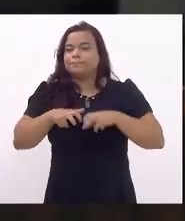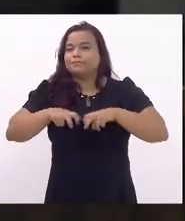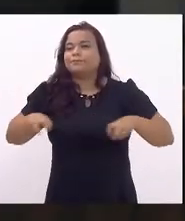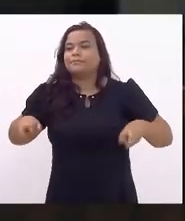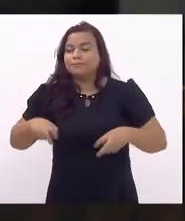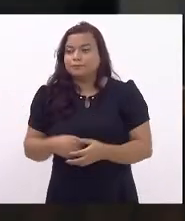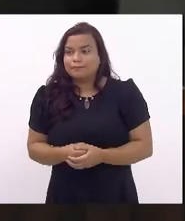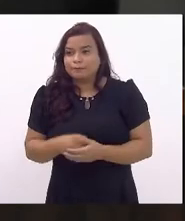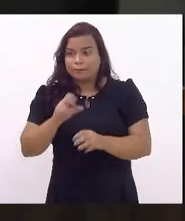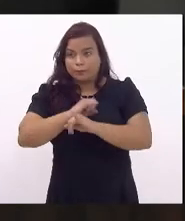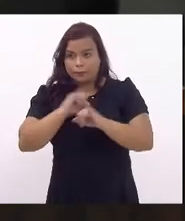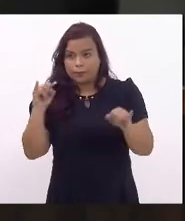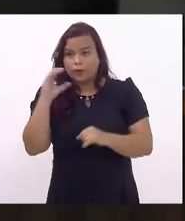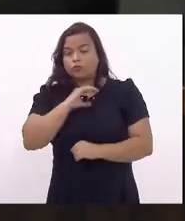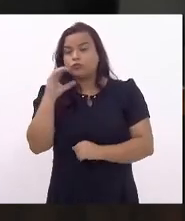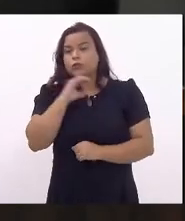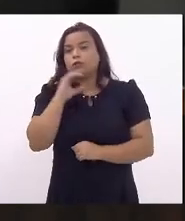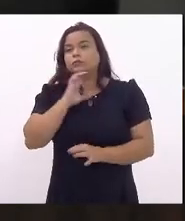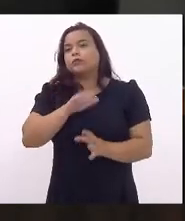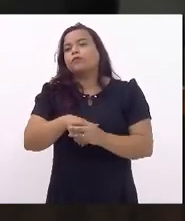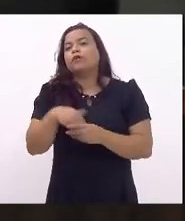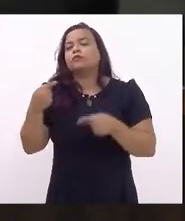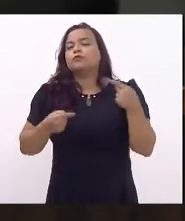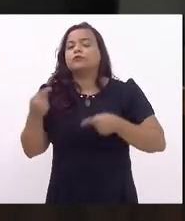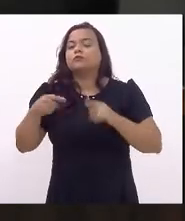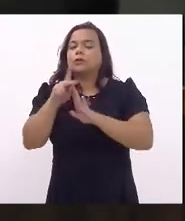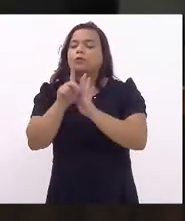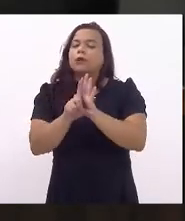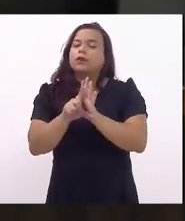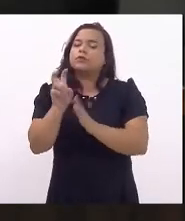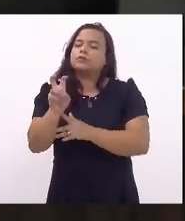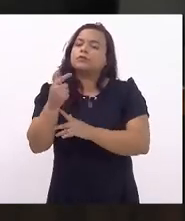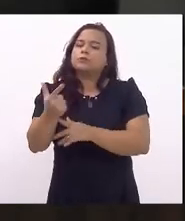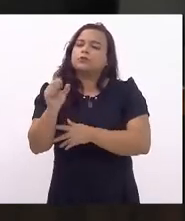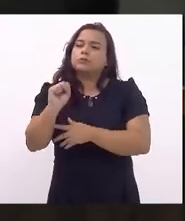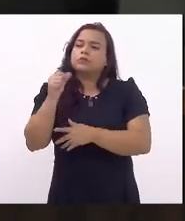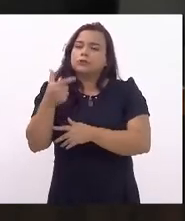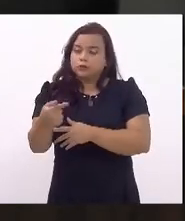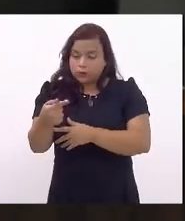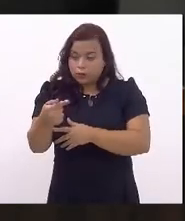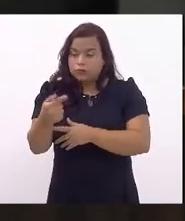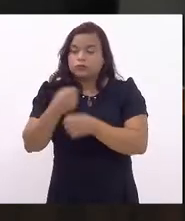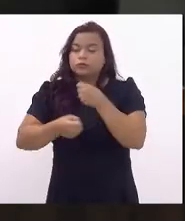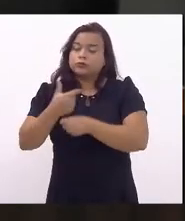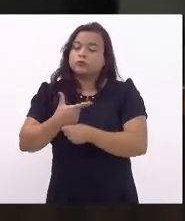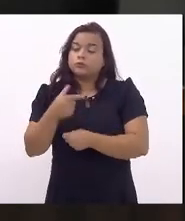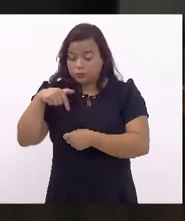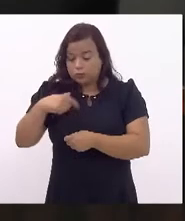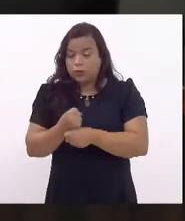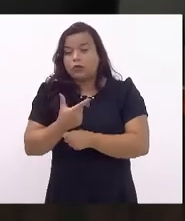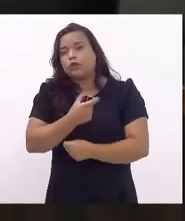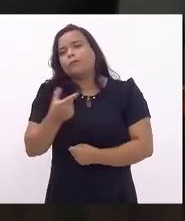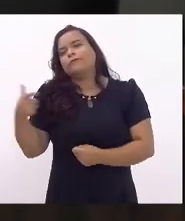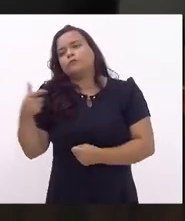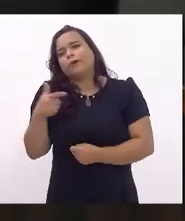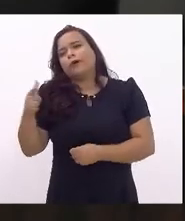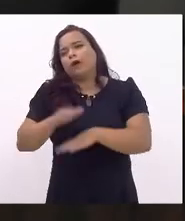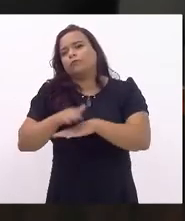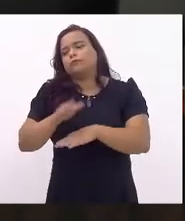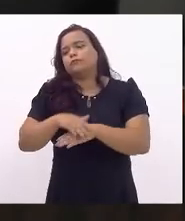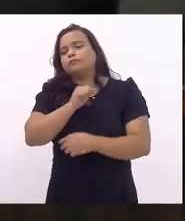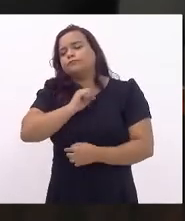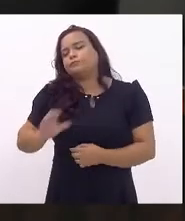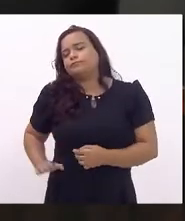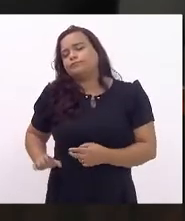urgência em votação e discussão única projeto de lei 52.87 de 22 de autoria dos deputados Andréa Ciliana, Alana